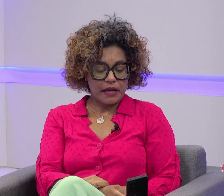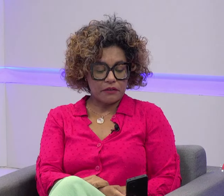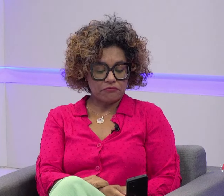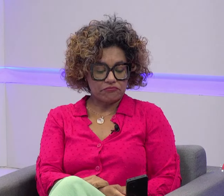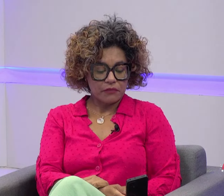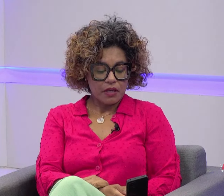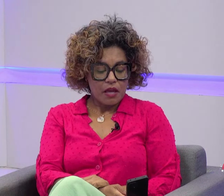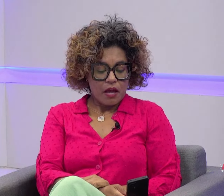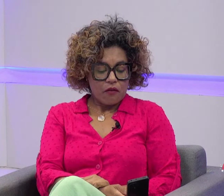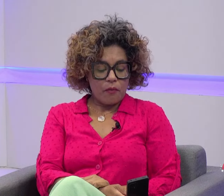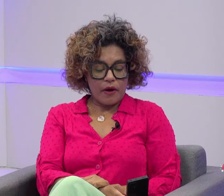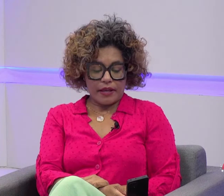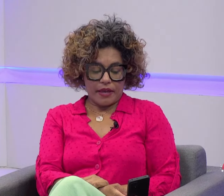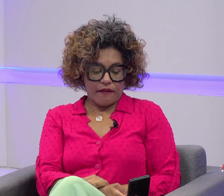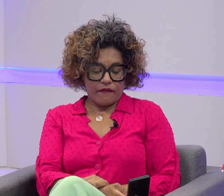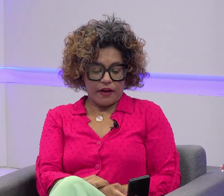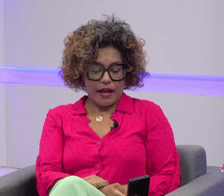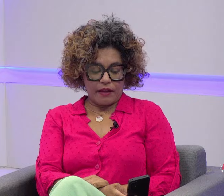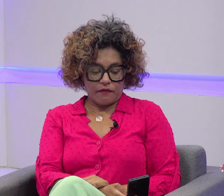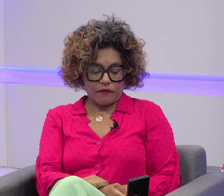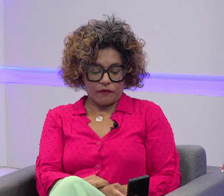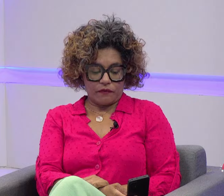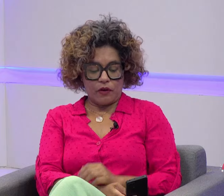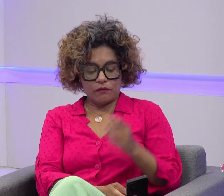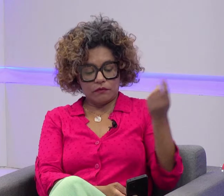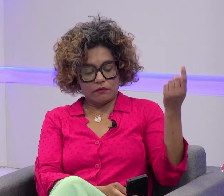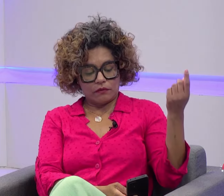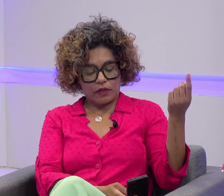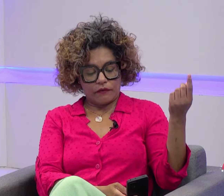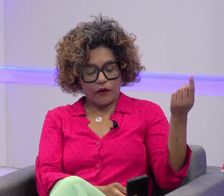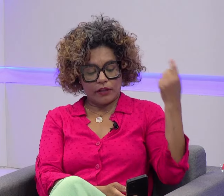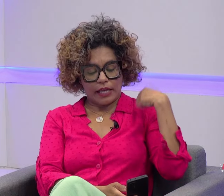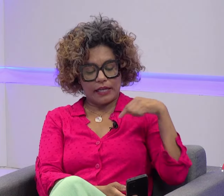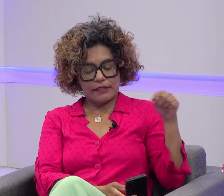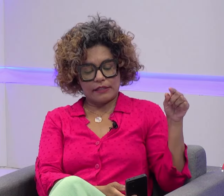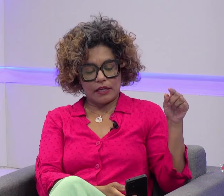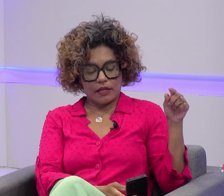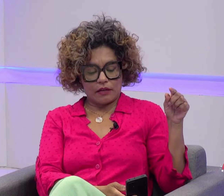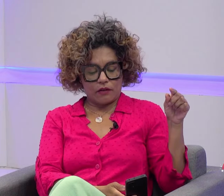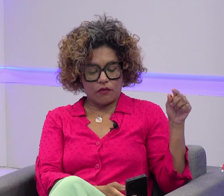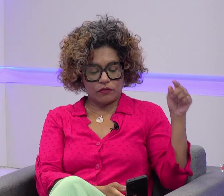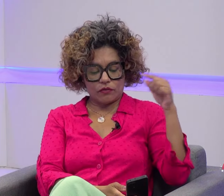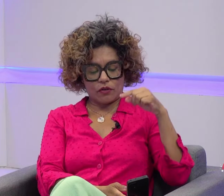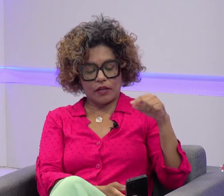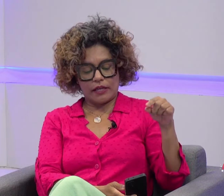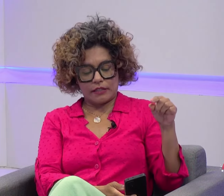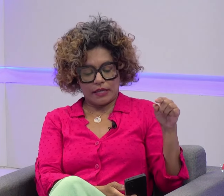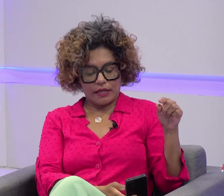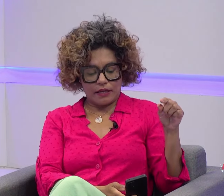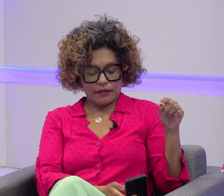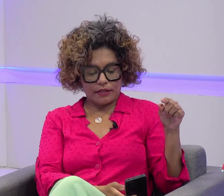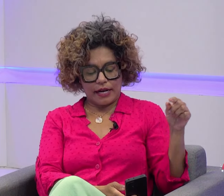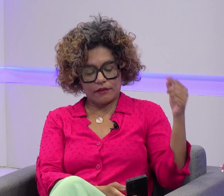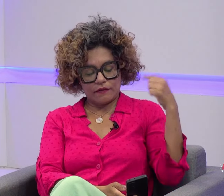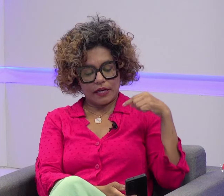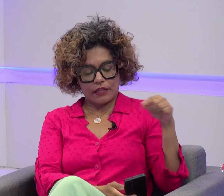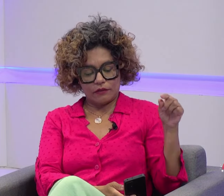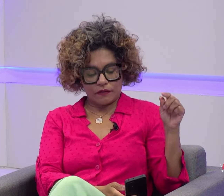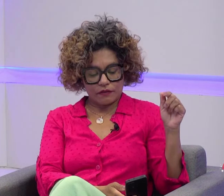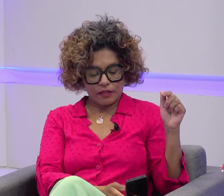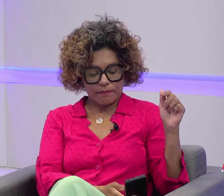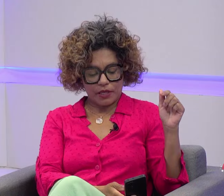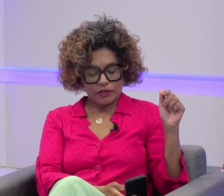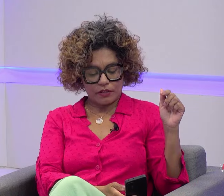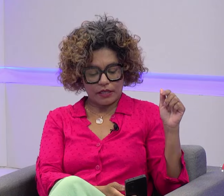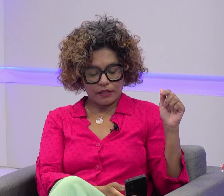emendas em plenário. Como é que é? Vai... Vão fortalecer outros colegas aí? Será que os